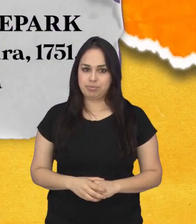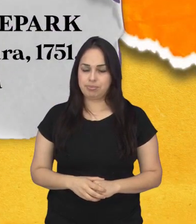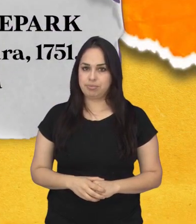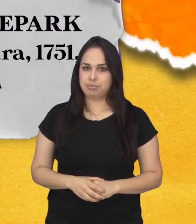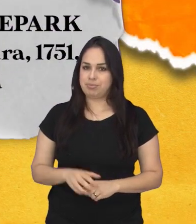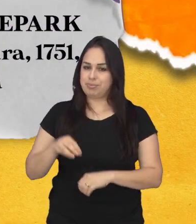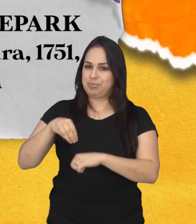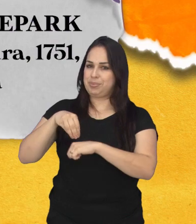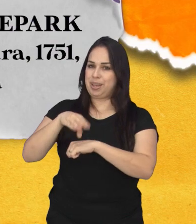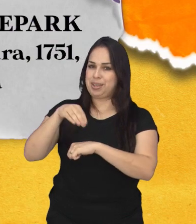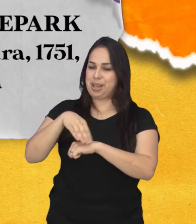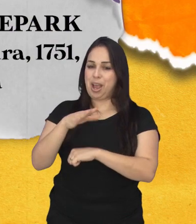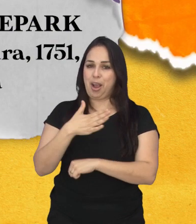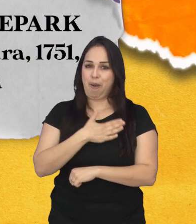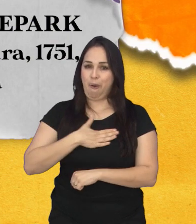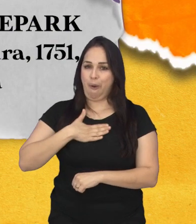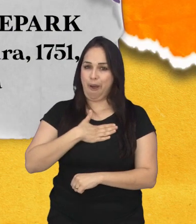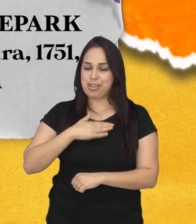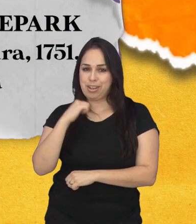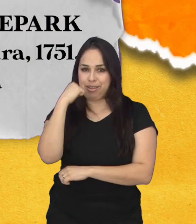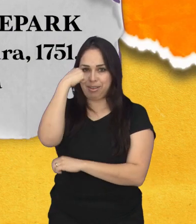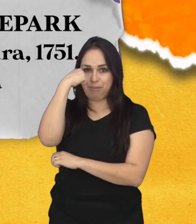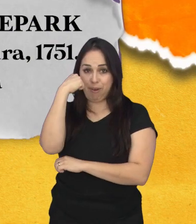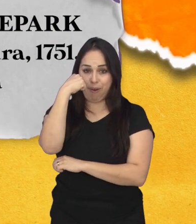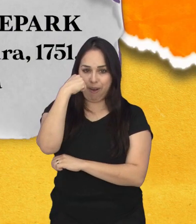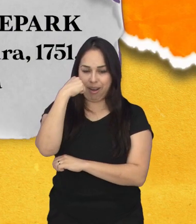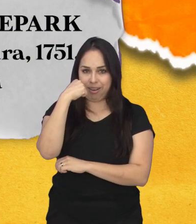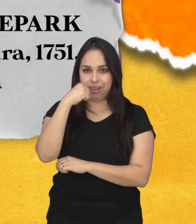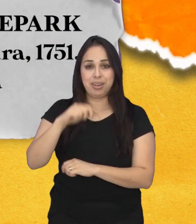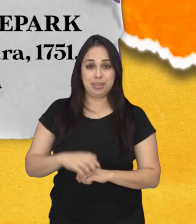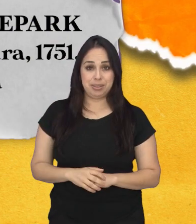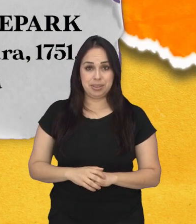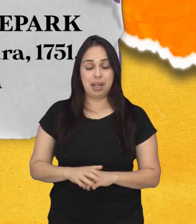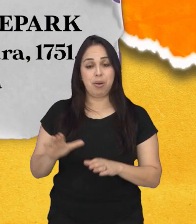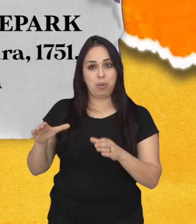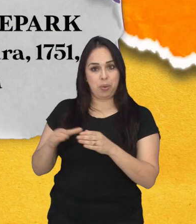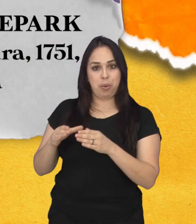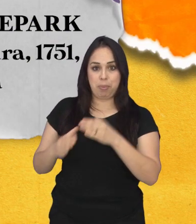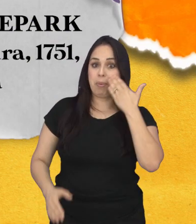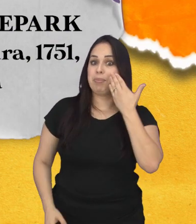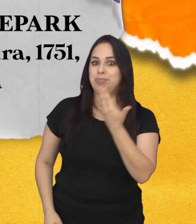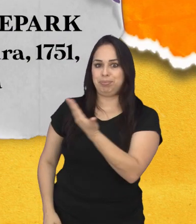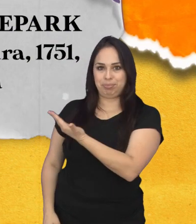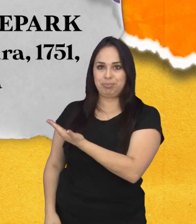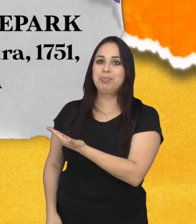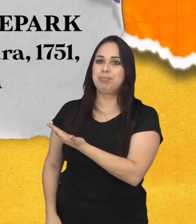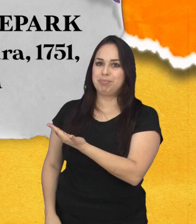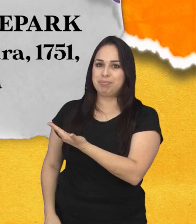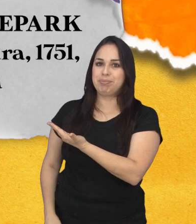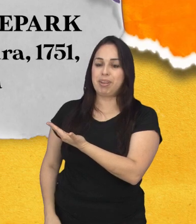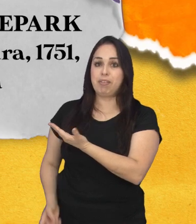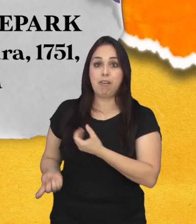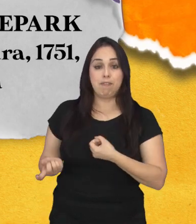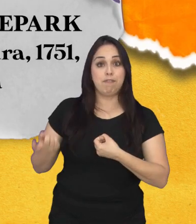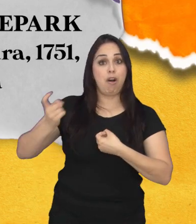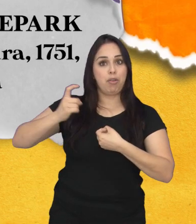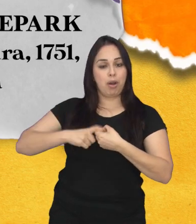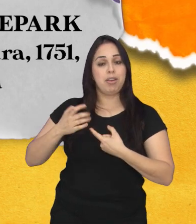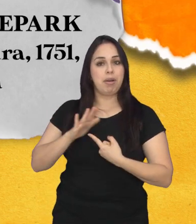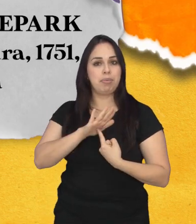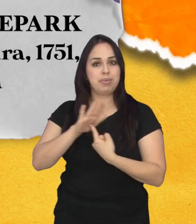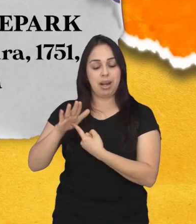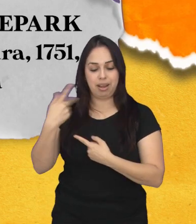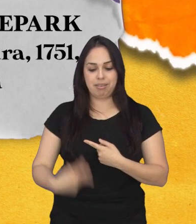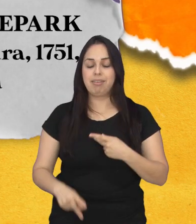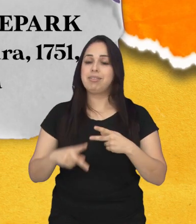Essa dica é para quem gosta de forró universitário e reggae. A banda Circulador de Fulô está de volta e se